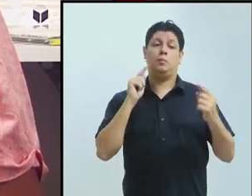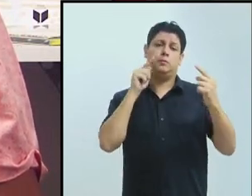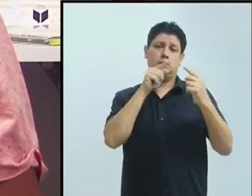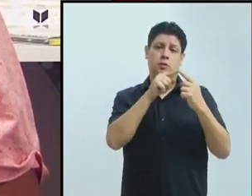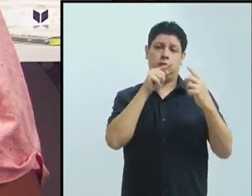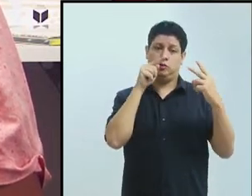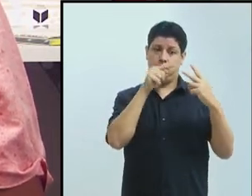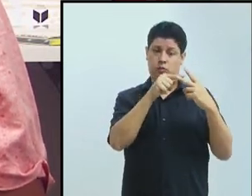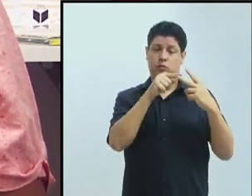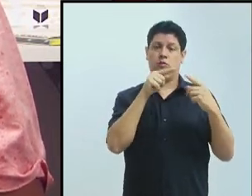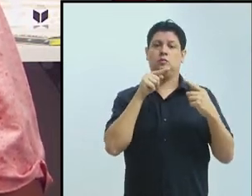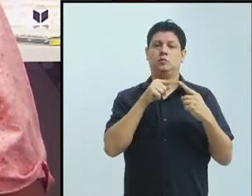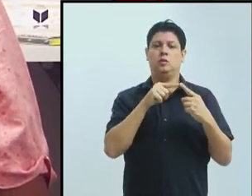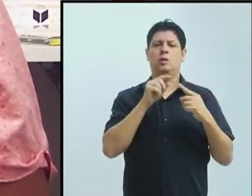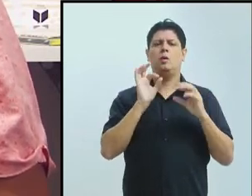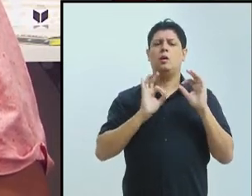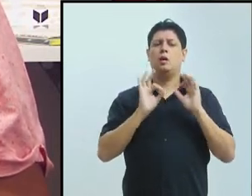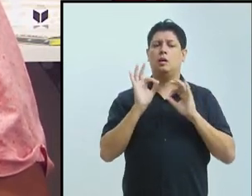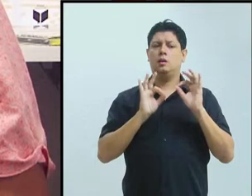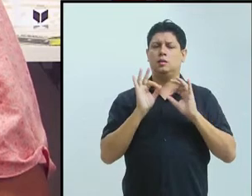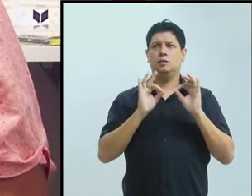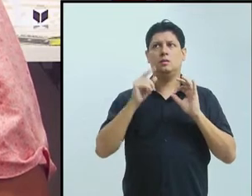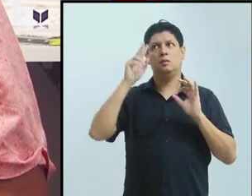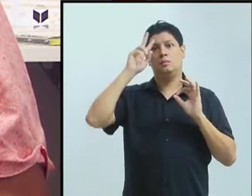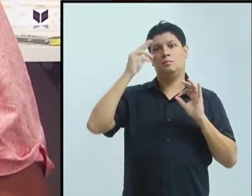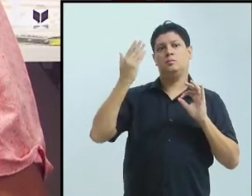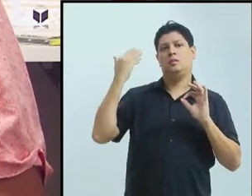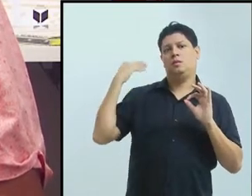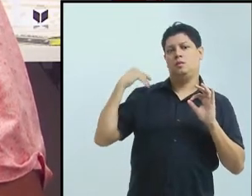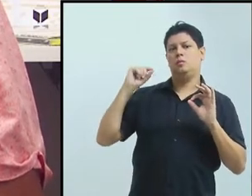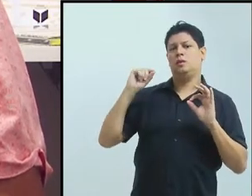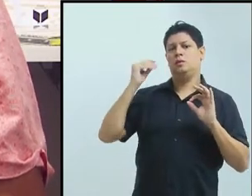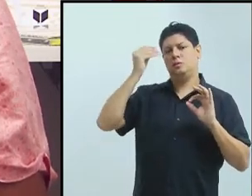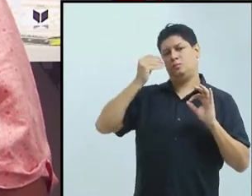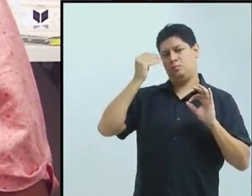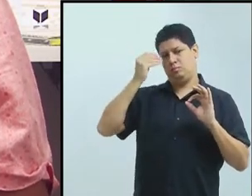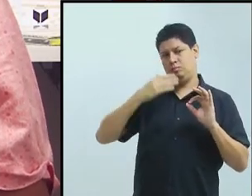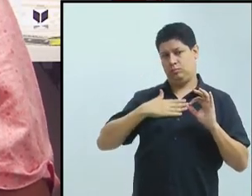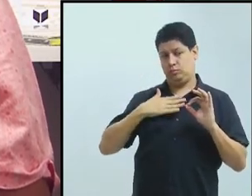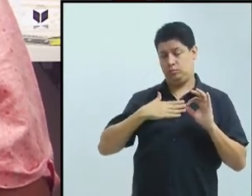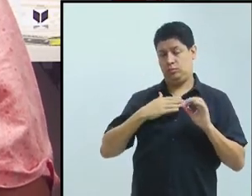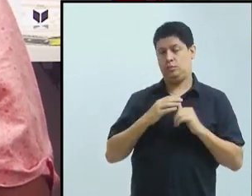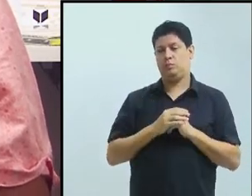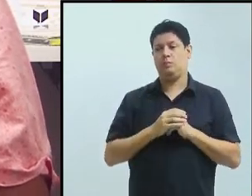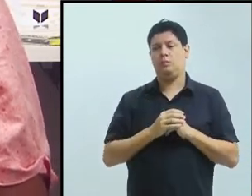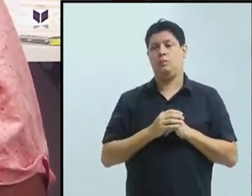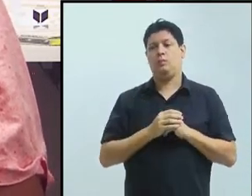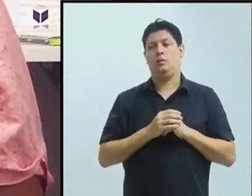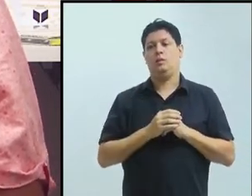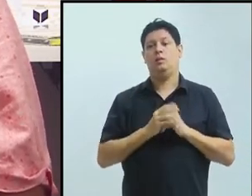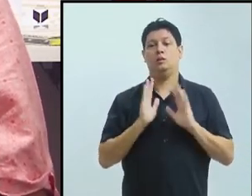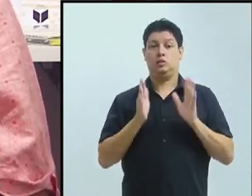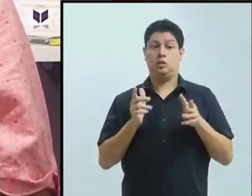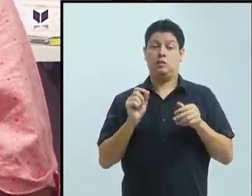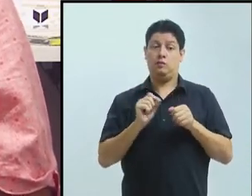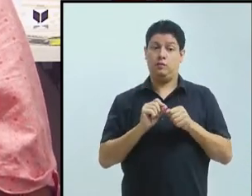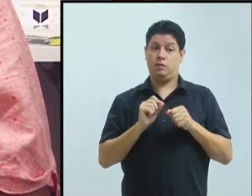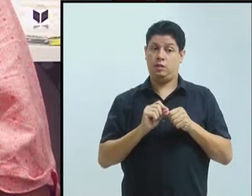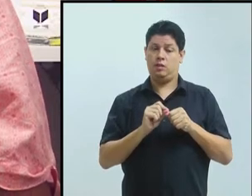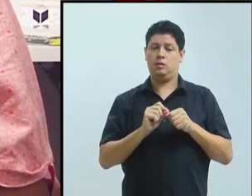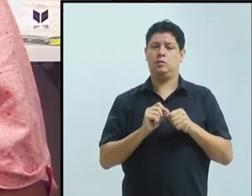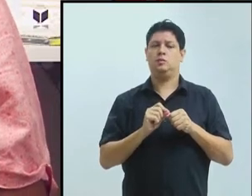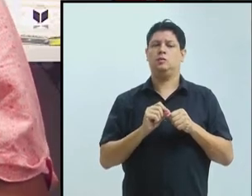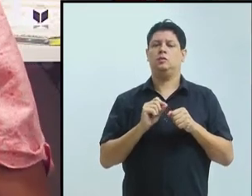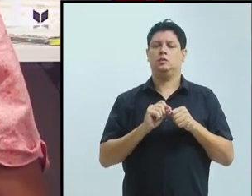organizar a experiência mesmo. É organizar um conjunto de ações que foram acontecendo...